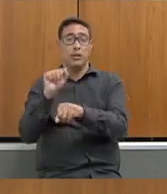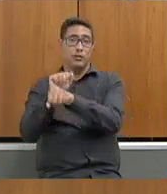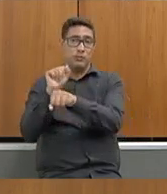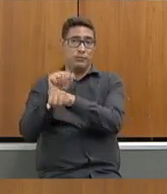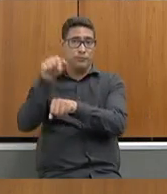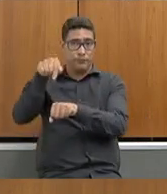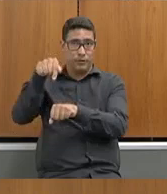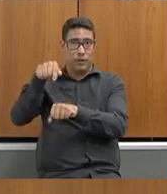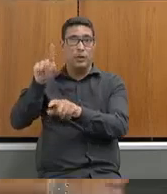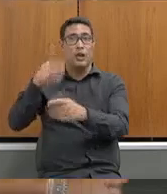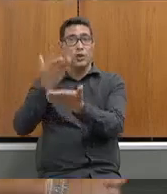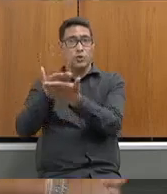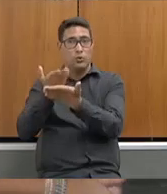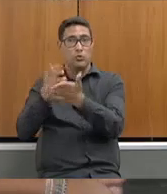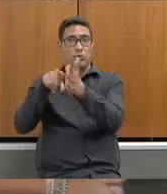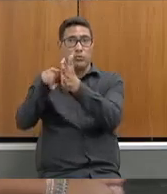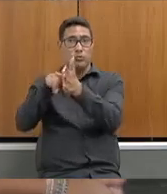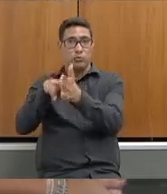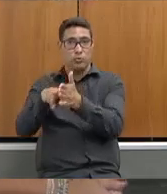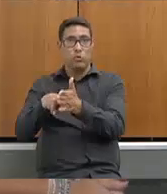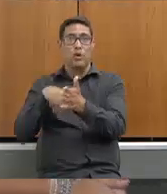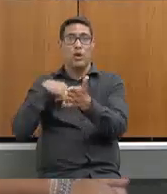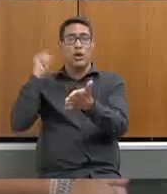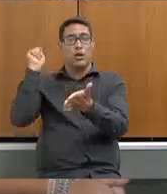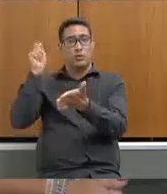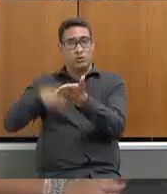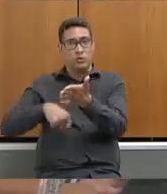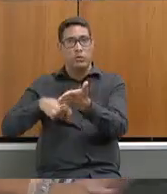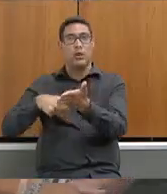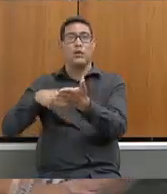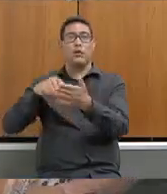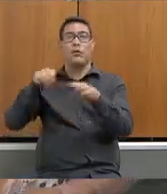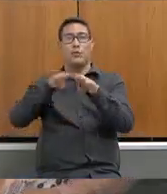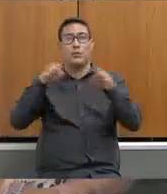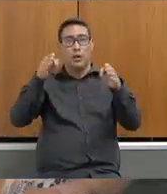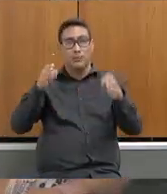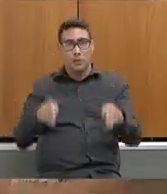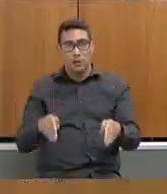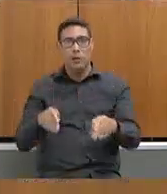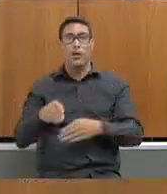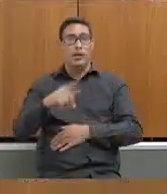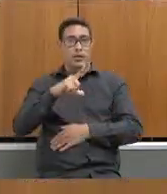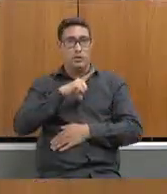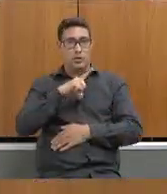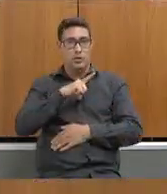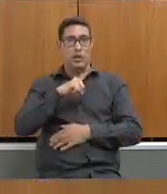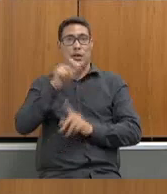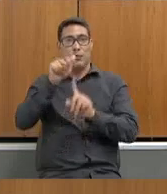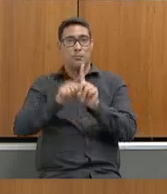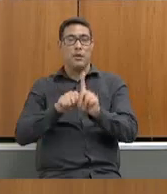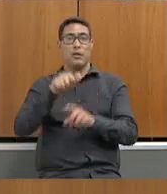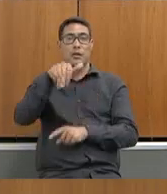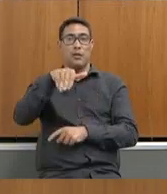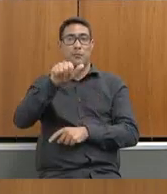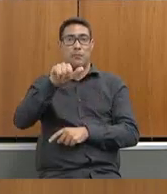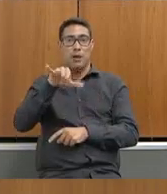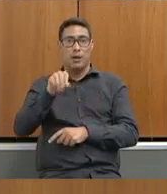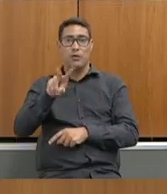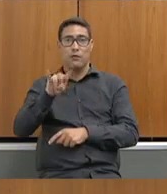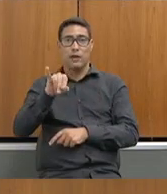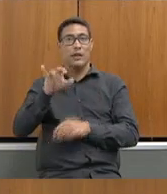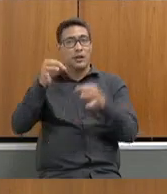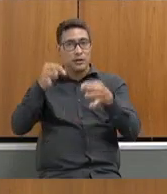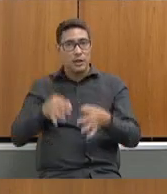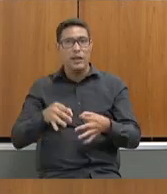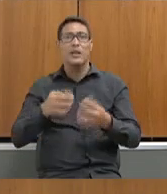para que tenha esse estudo preliminar, a contratação da banca, fazemos e temos o edital publicado em maio. Isso se tudo der certo, e acho que vai dar,